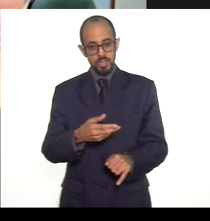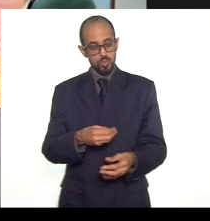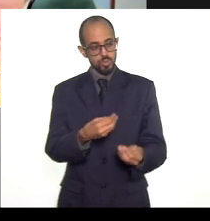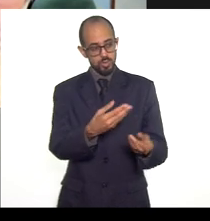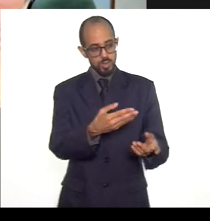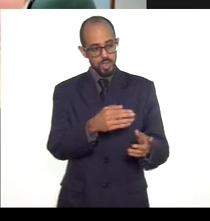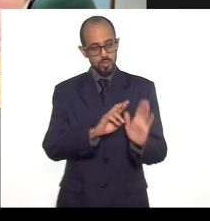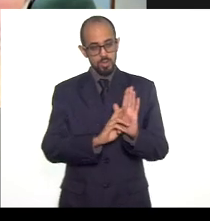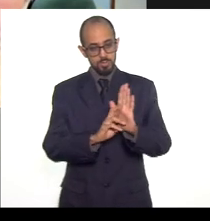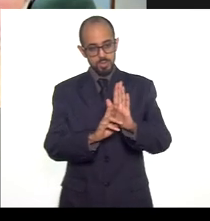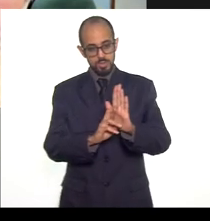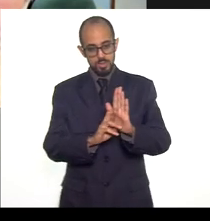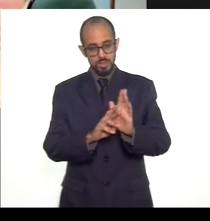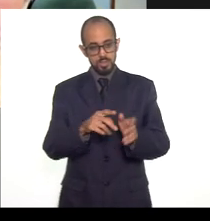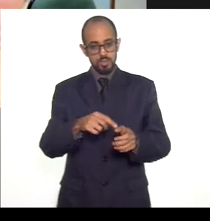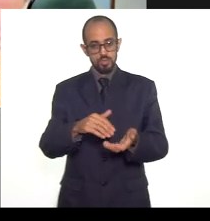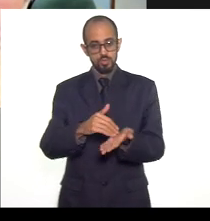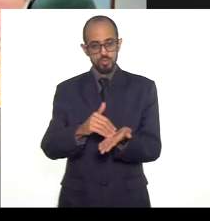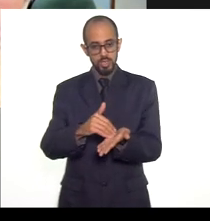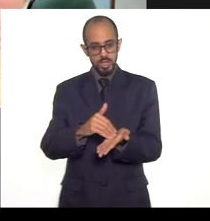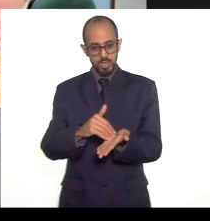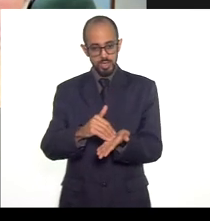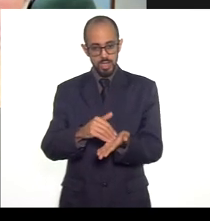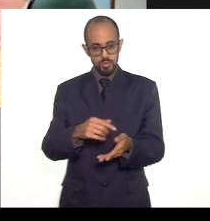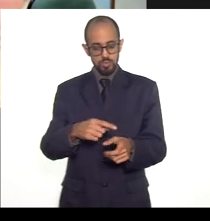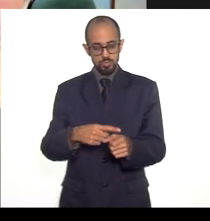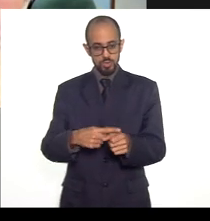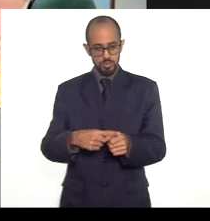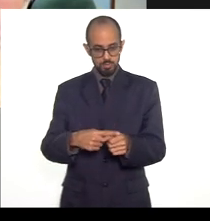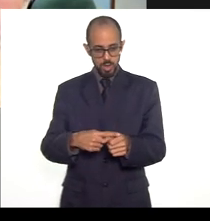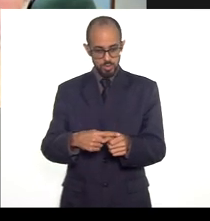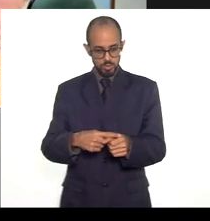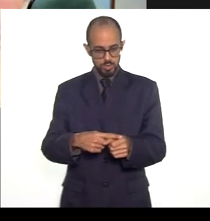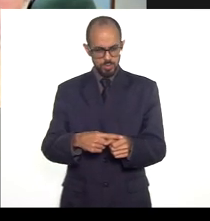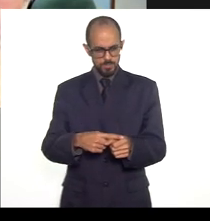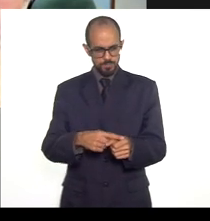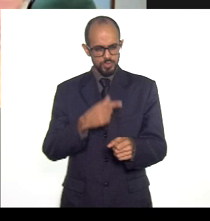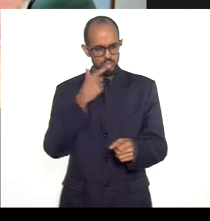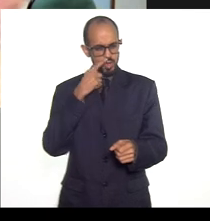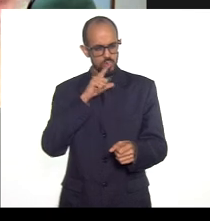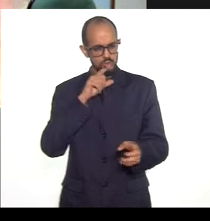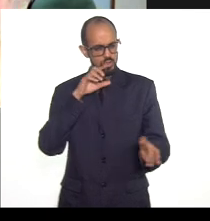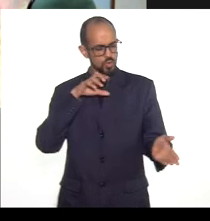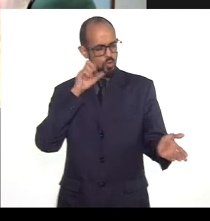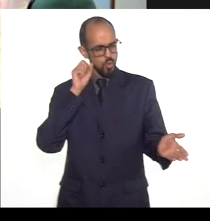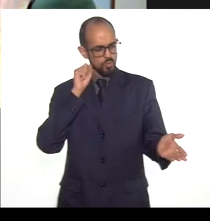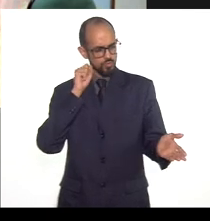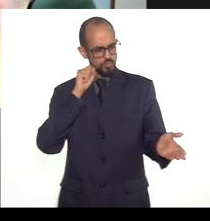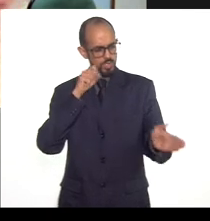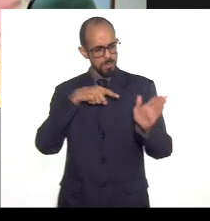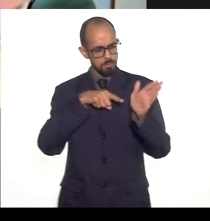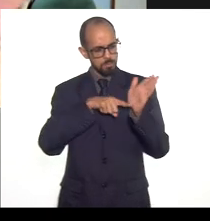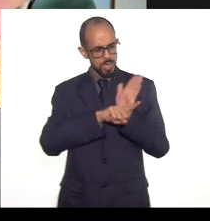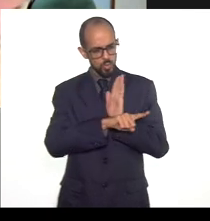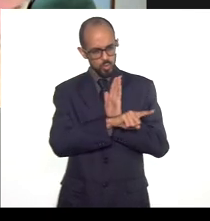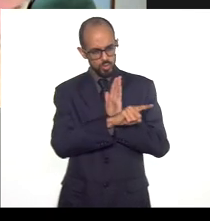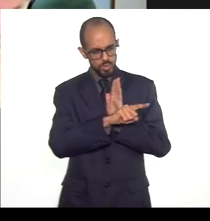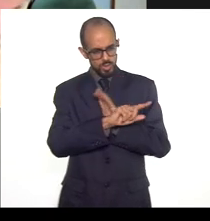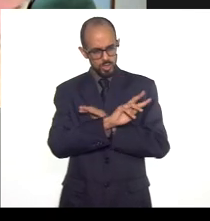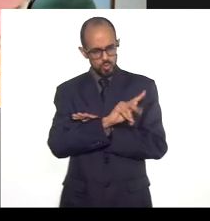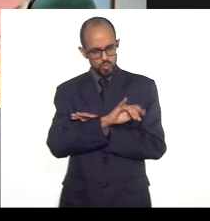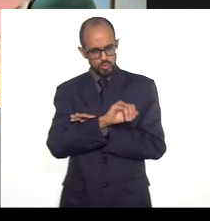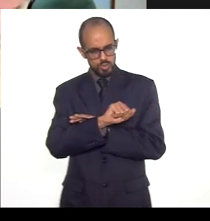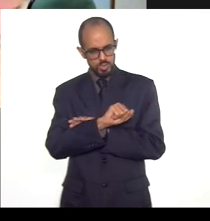conselho de secretários municipais é para a senhora conseguiu ouvir a aponturação da da deputada